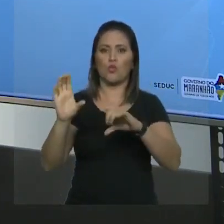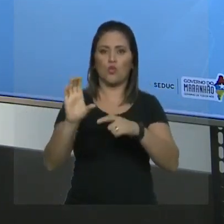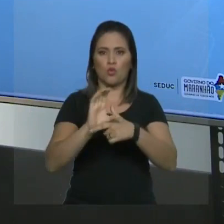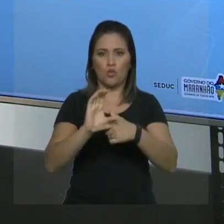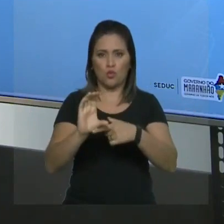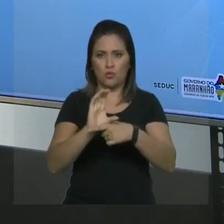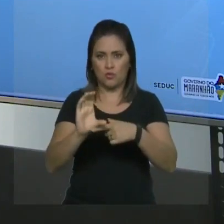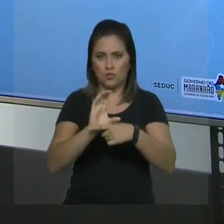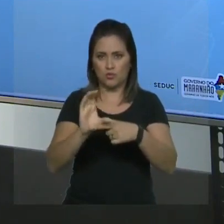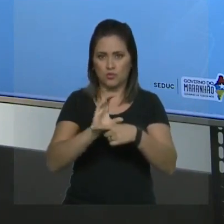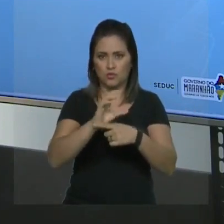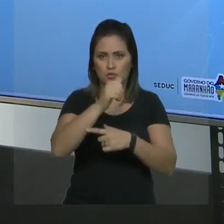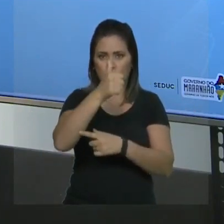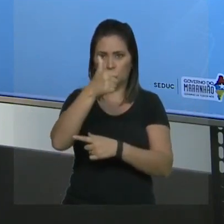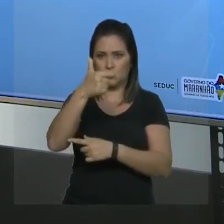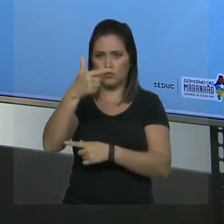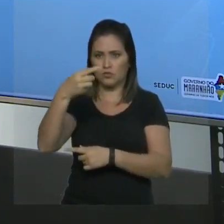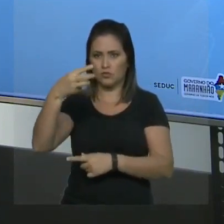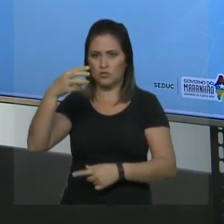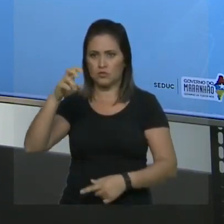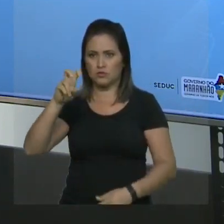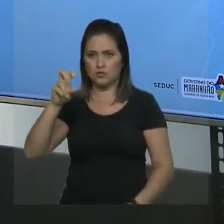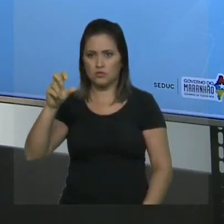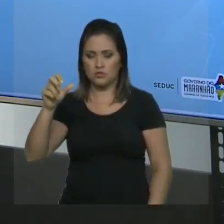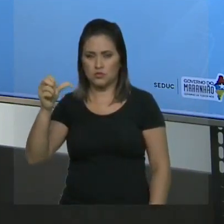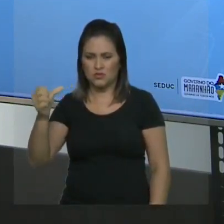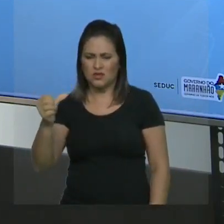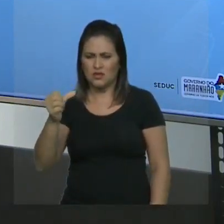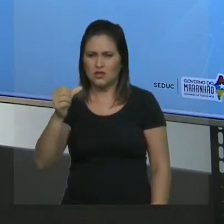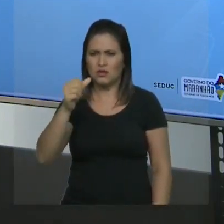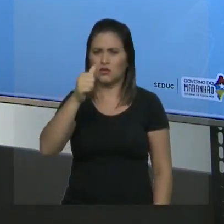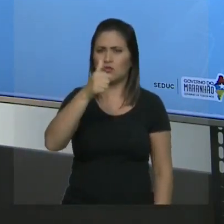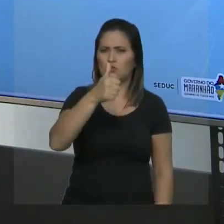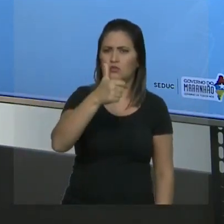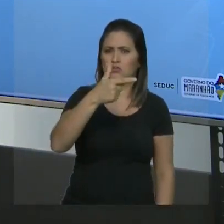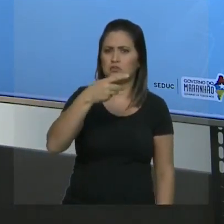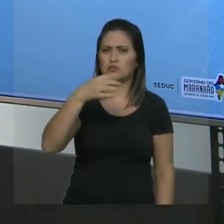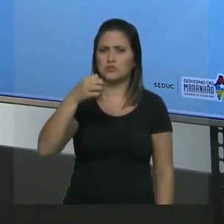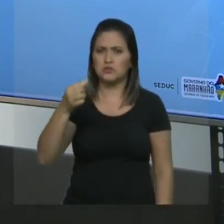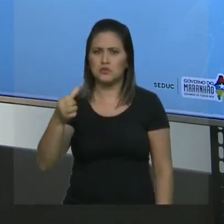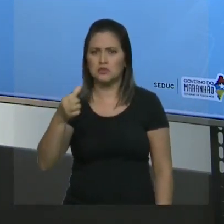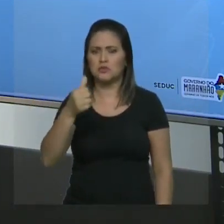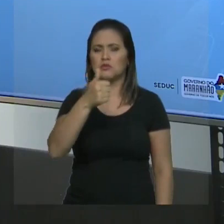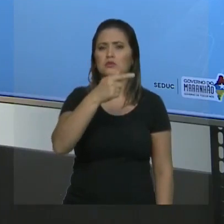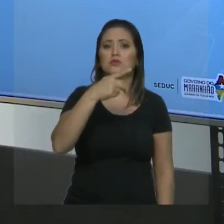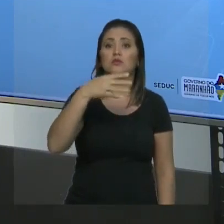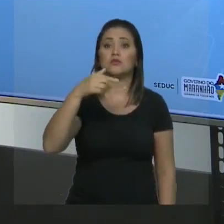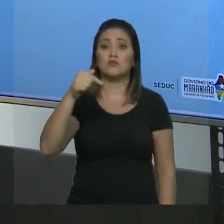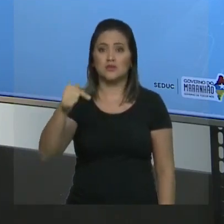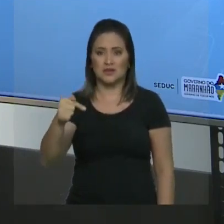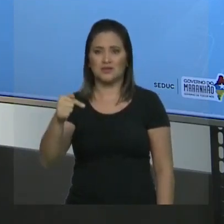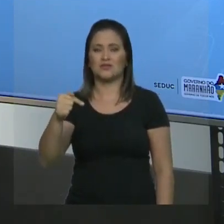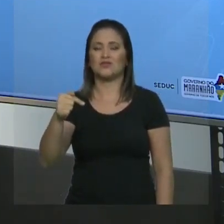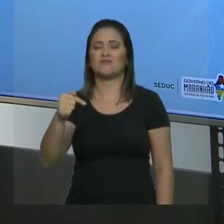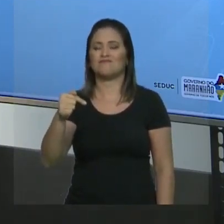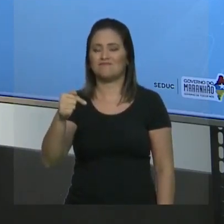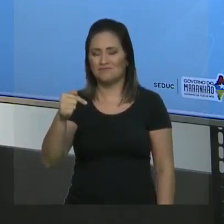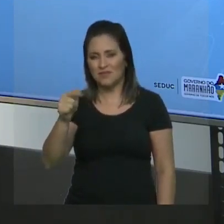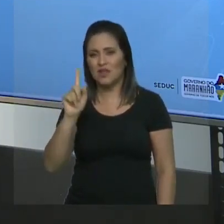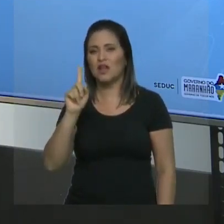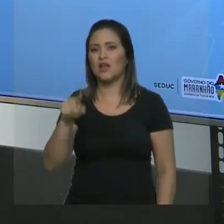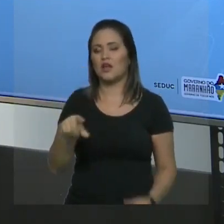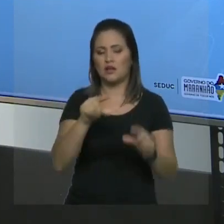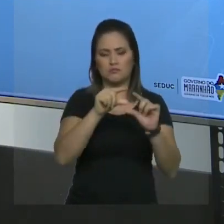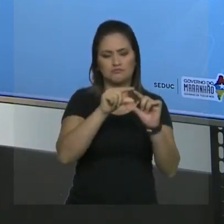cinco, seis. Um, dois, três, quatro, cinco, seis, sete. Então, perceba que esta cadeia, que apresenta a maior